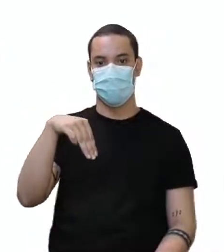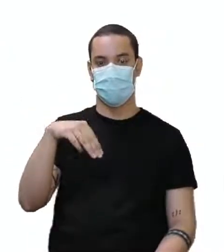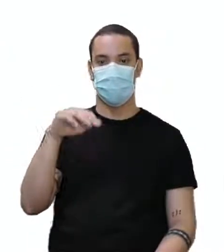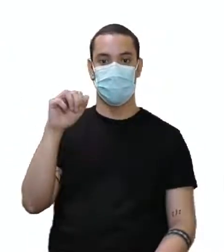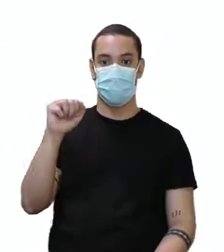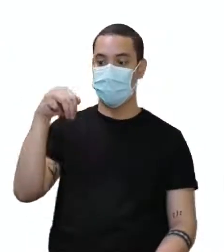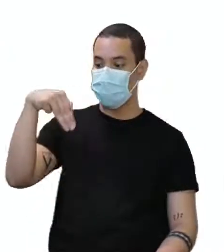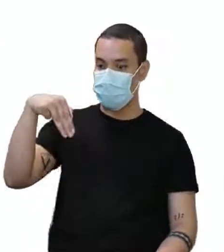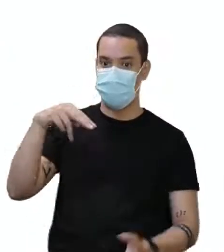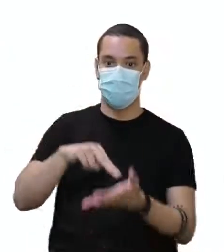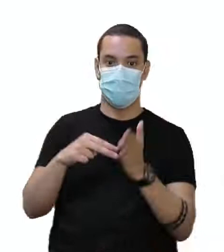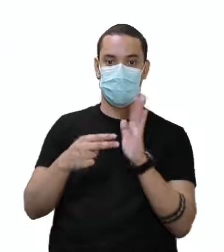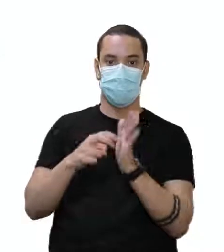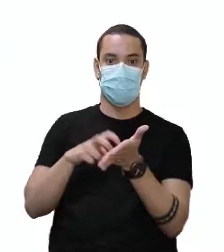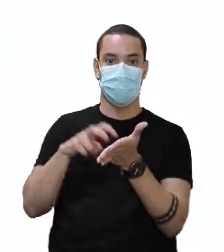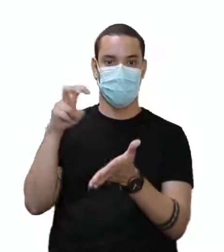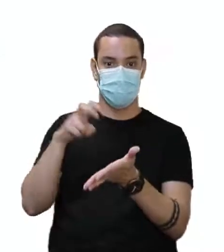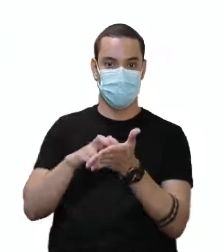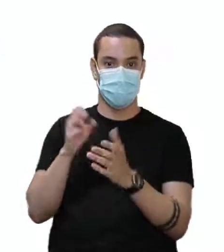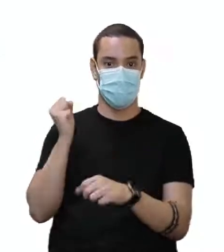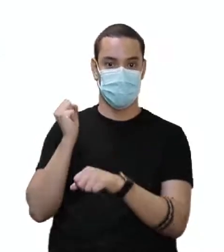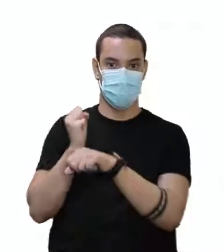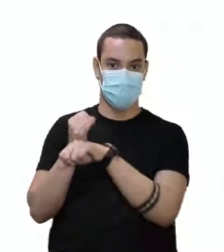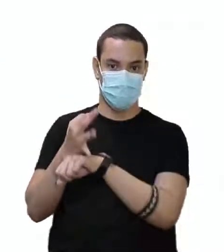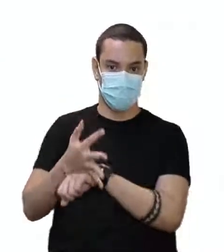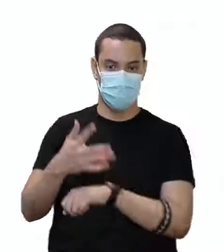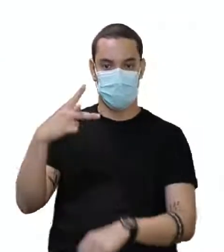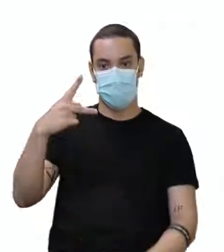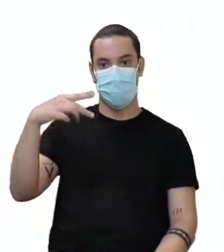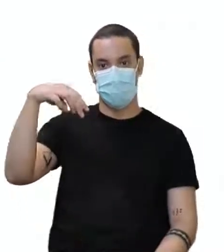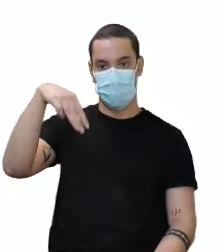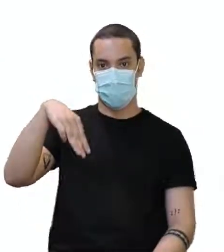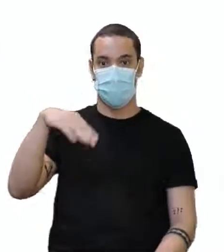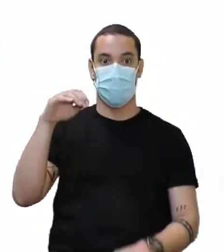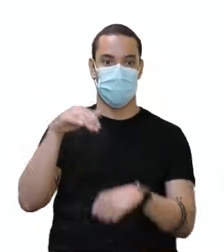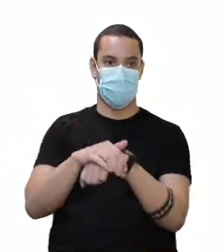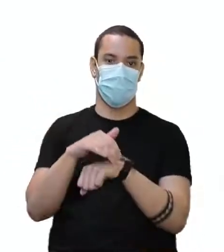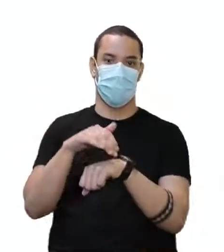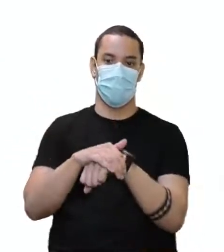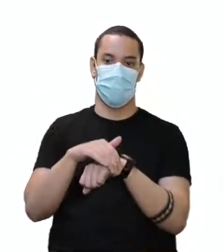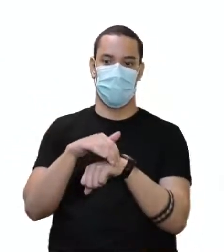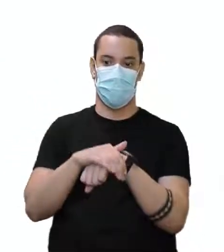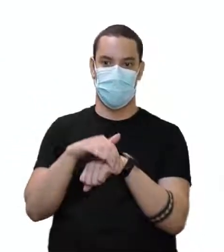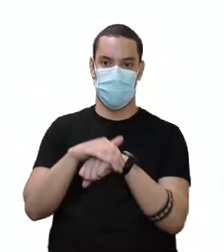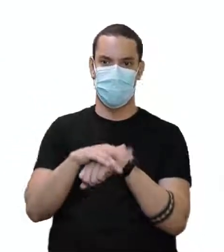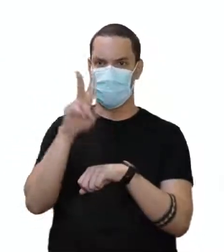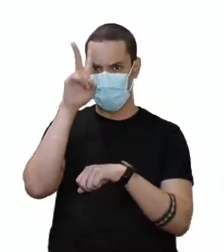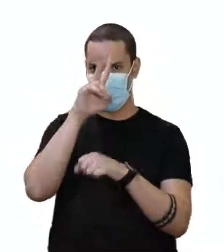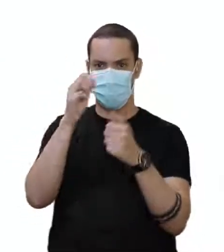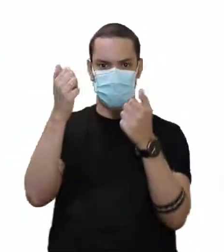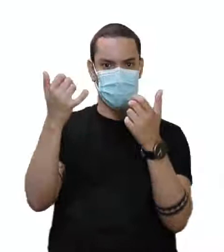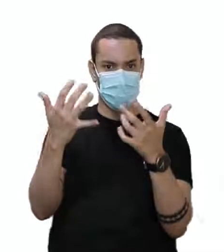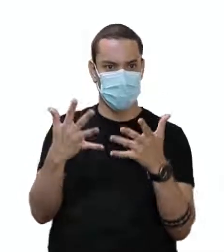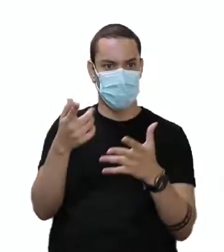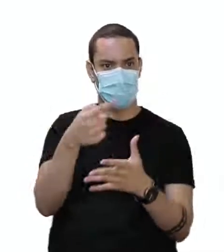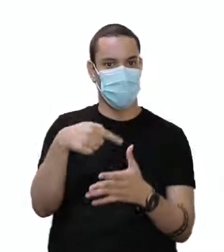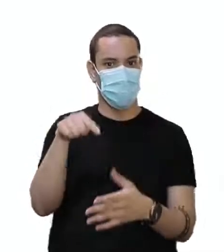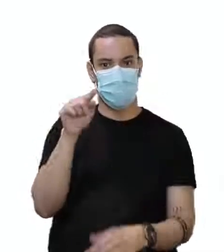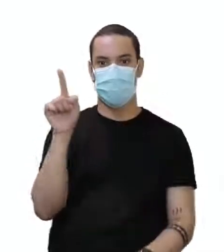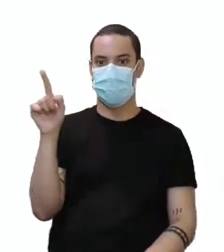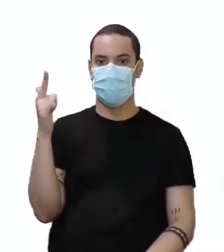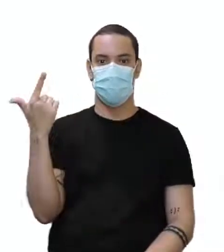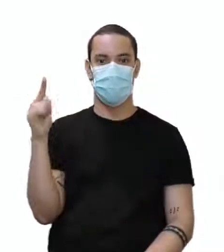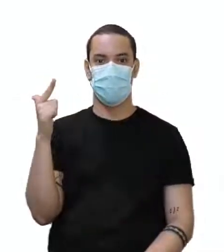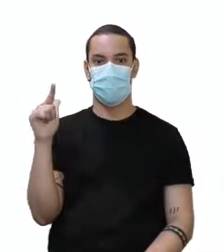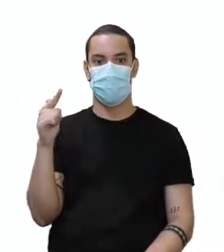Madrugada e manhã, PM, são horários da tarde e da noite. Falei para vocês que lá a gente não